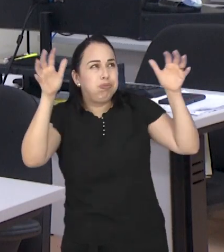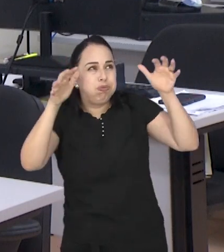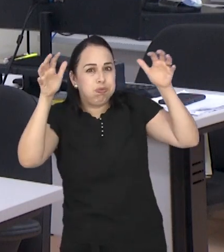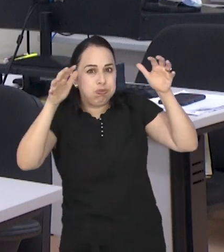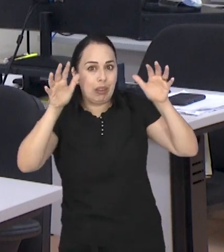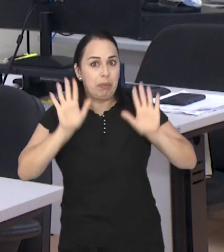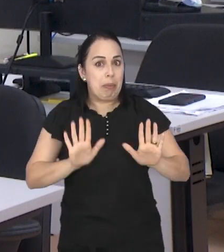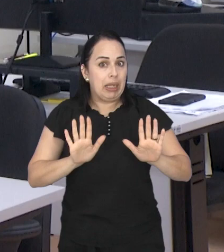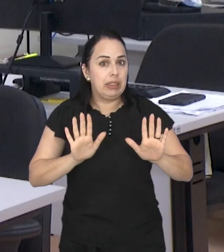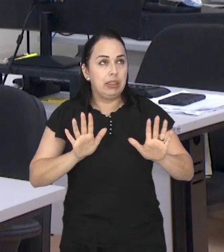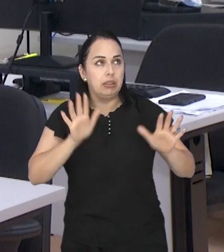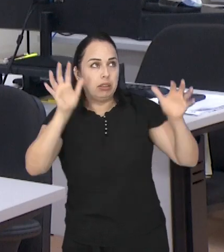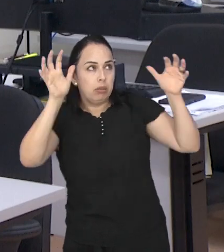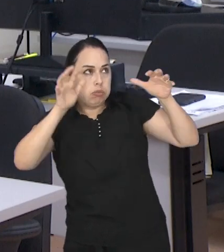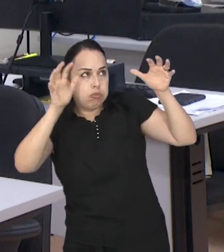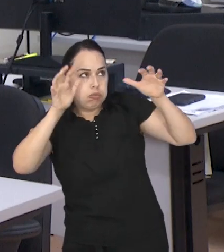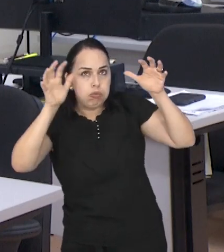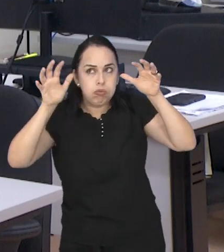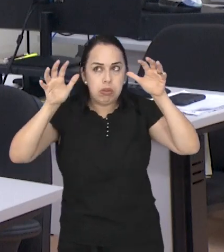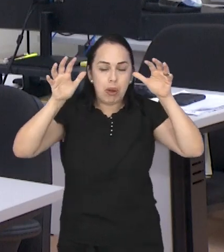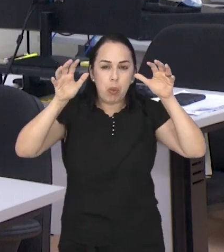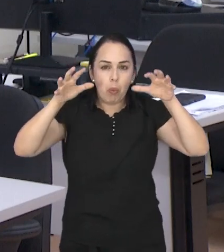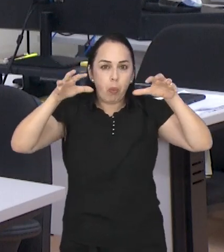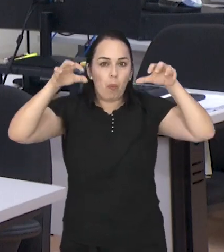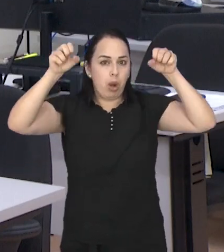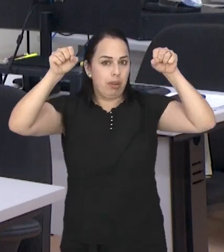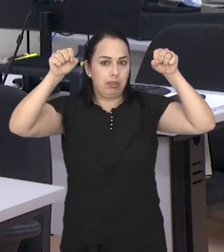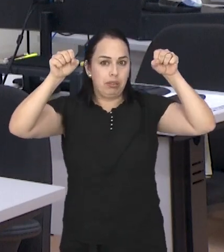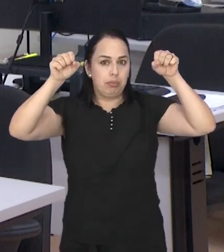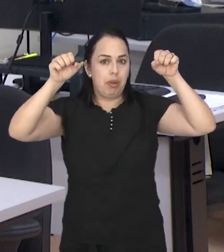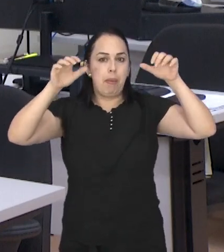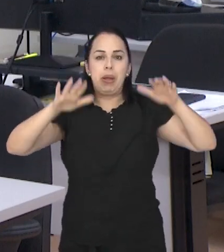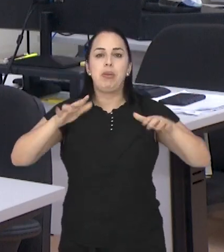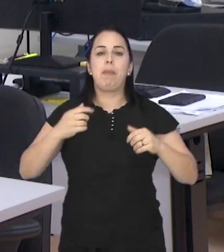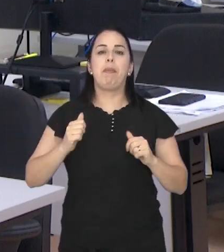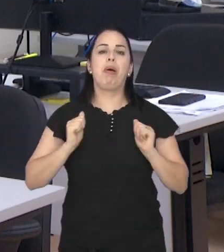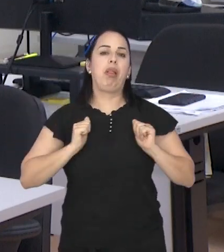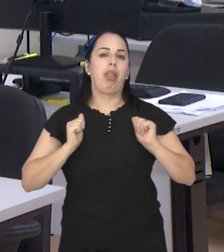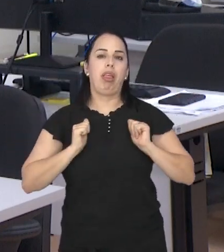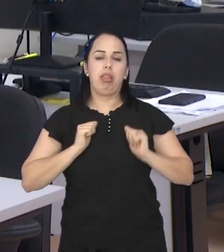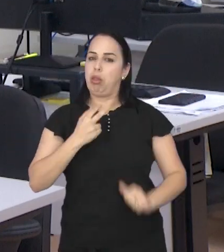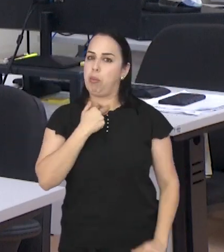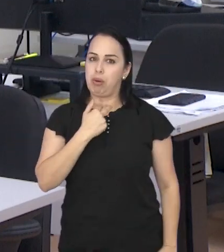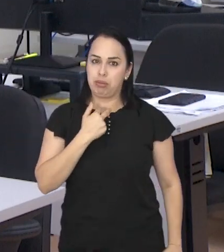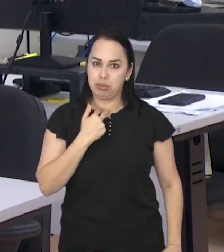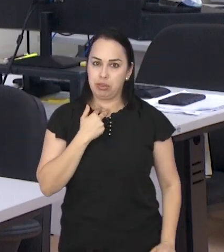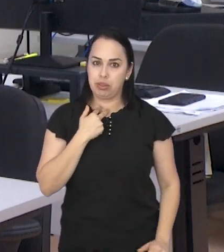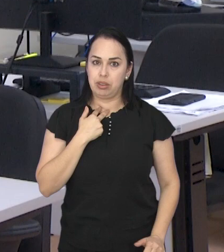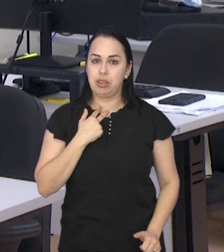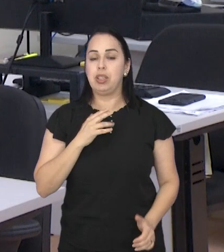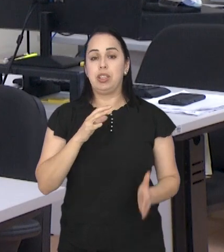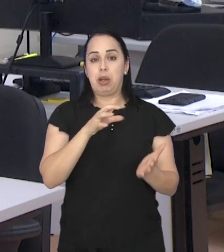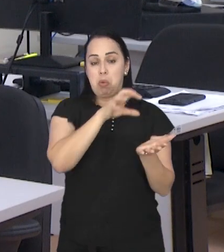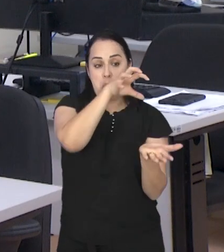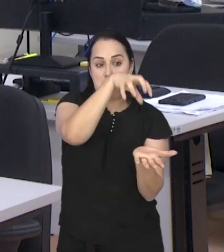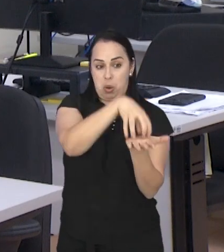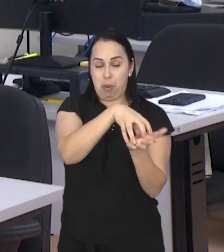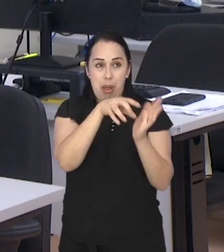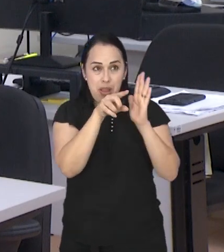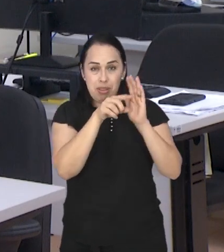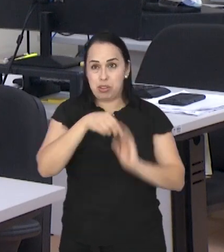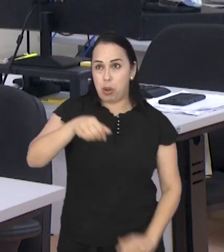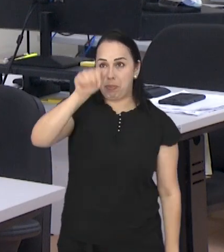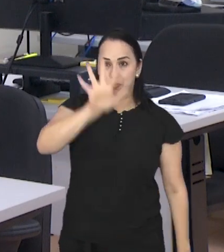tempestades. Porém, mesmo fora da temporada de chuvas, não é momento pra relaxar. De acordo com o CEMADEM,